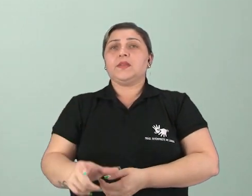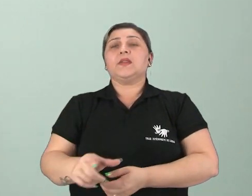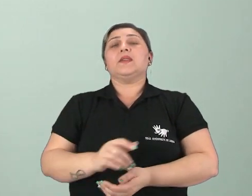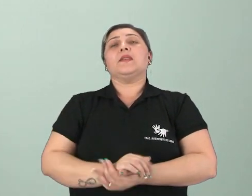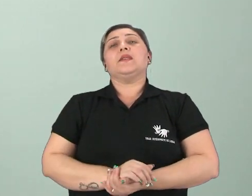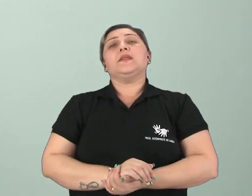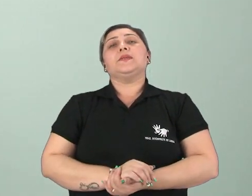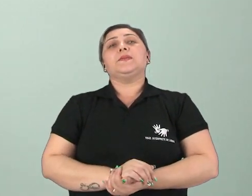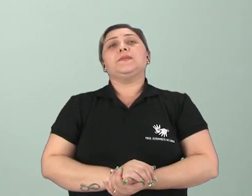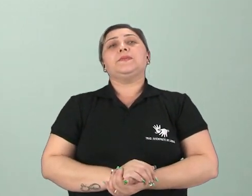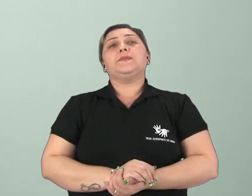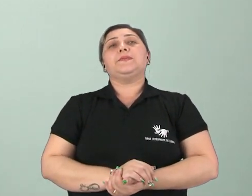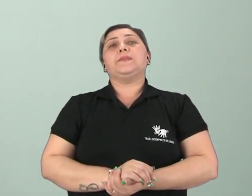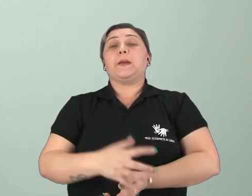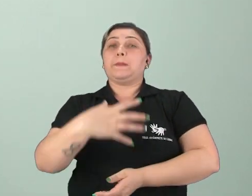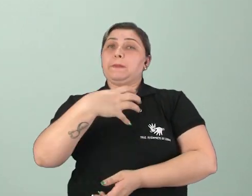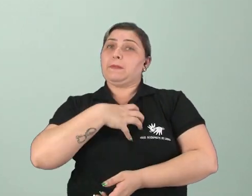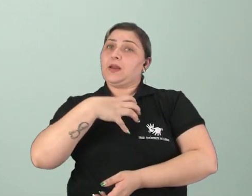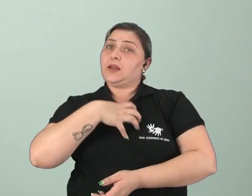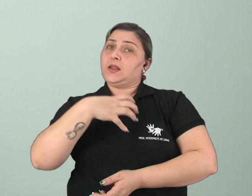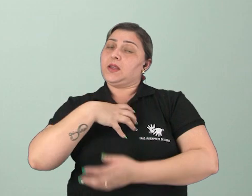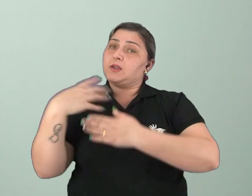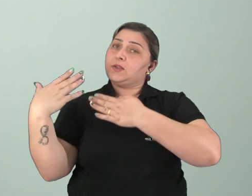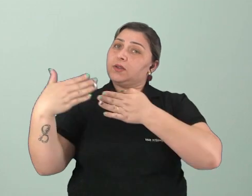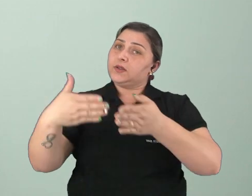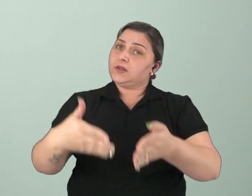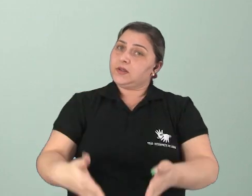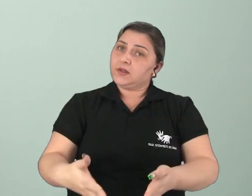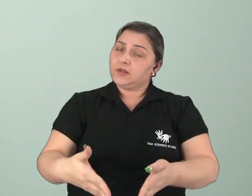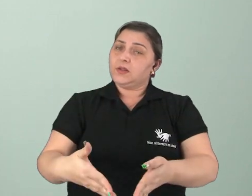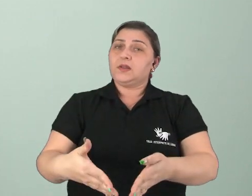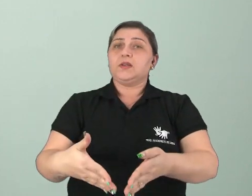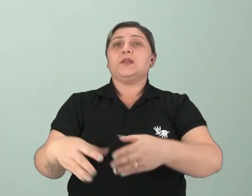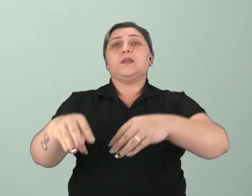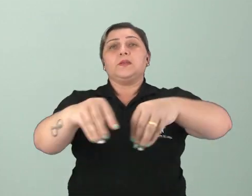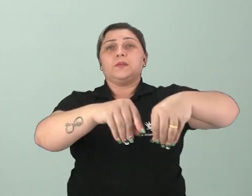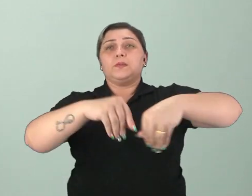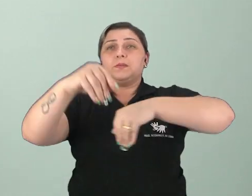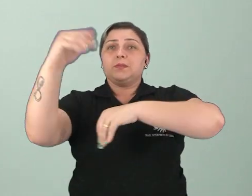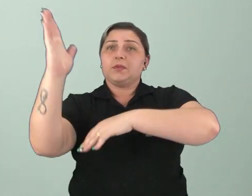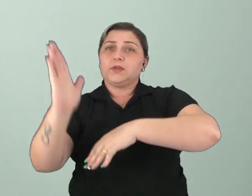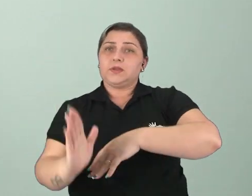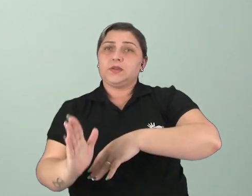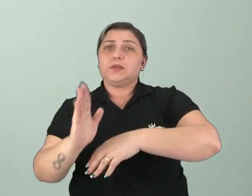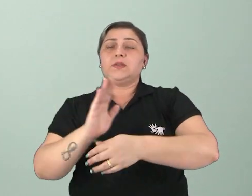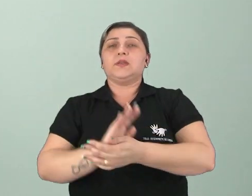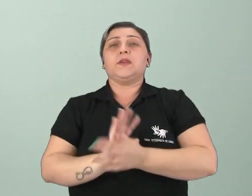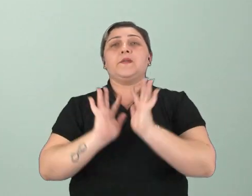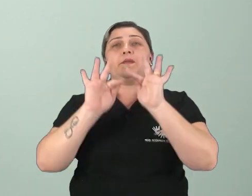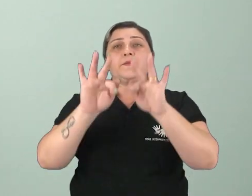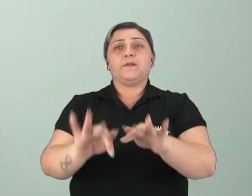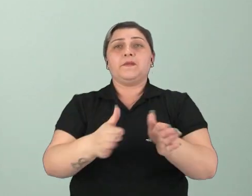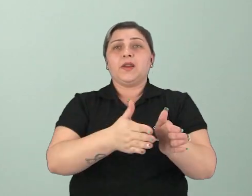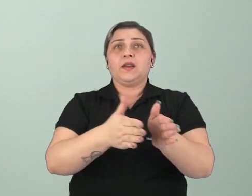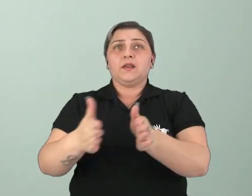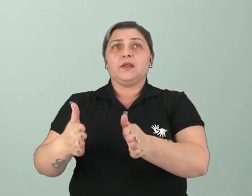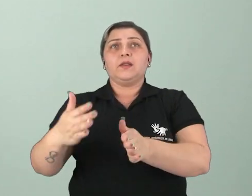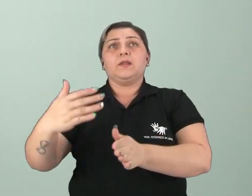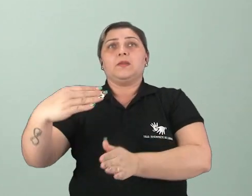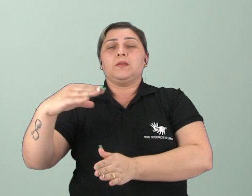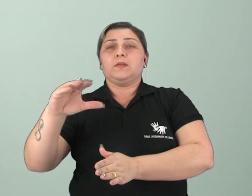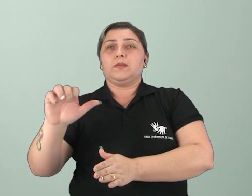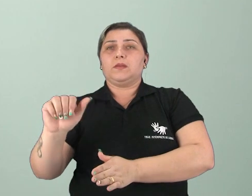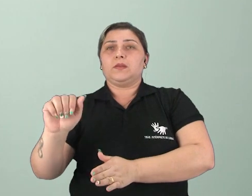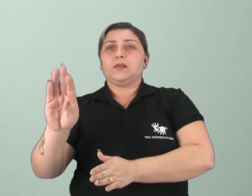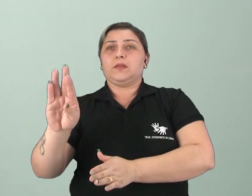litoral lá da Bahia, que chegam aqui no nosso território brasileiro, dá-se fim ao período cabralino